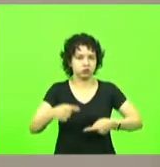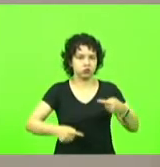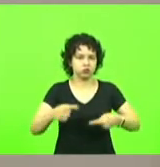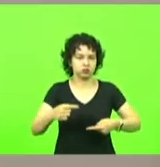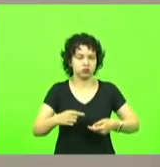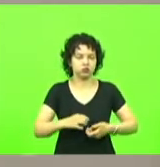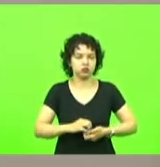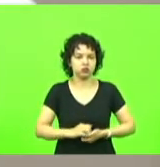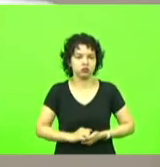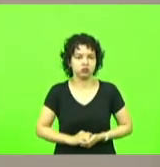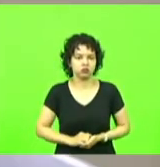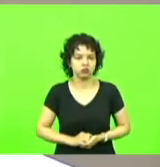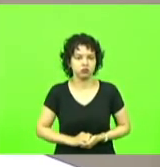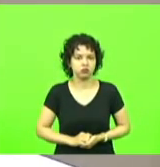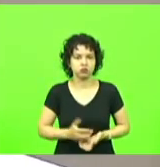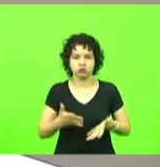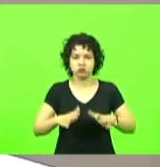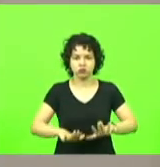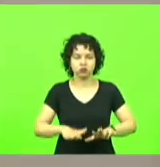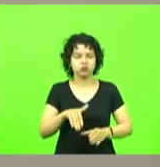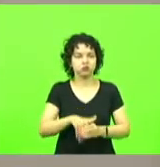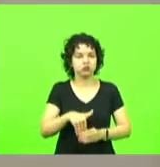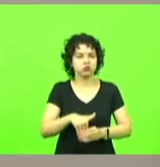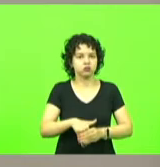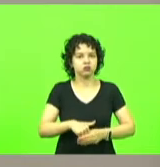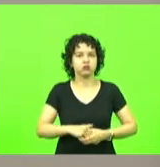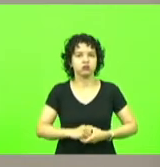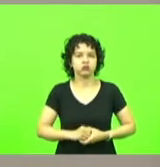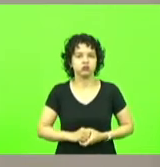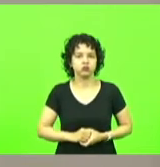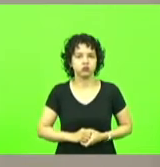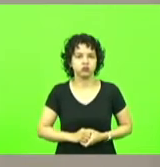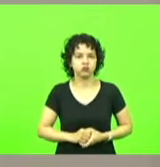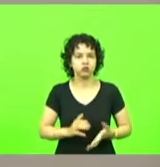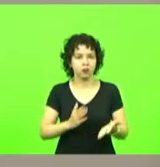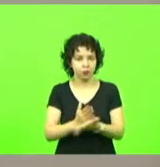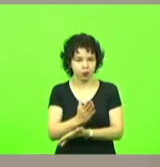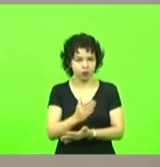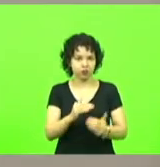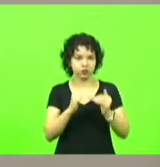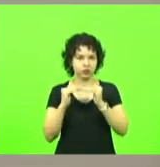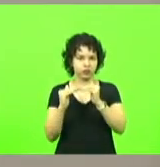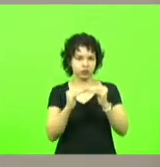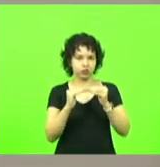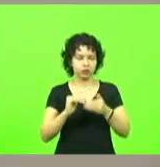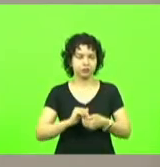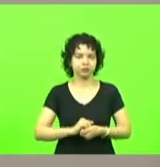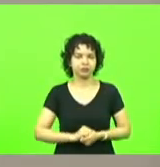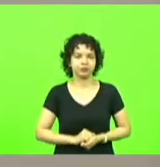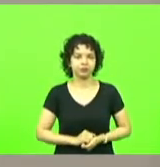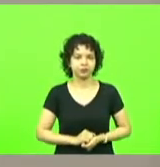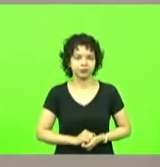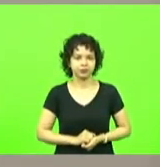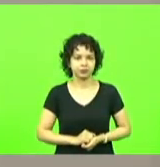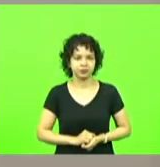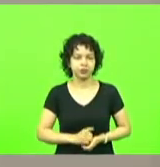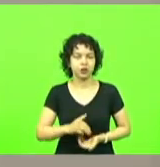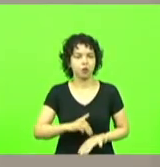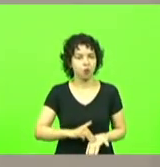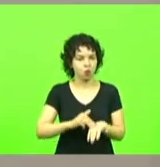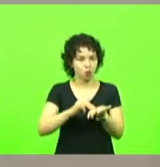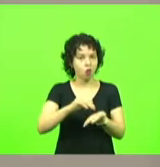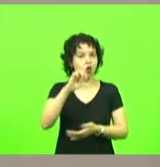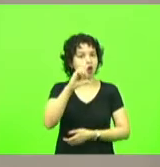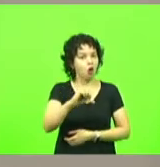não havendo quem queira discutir em votação aprovado por unanimidade moção número